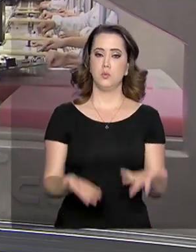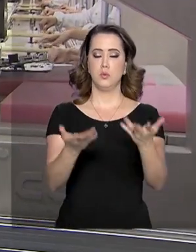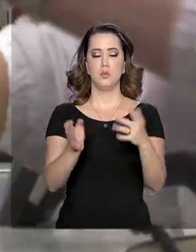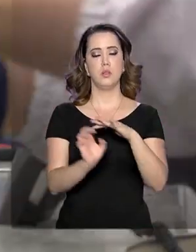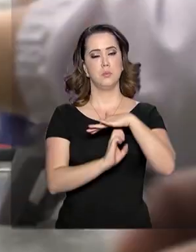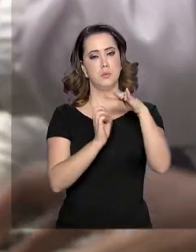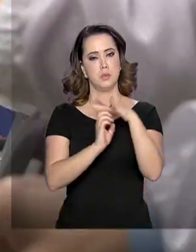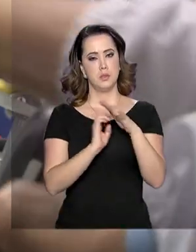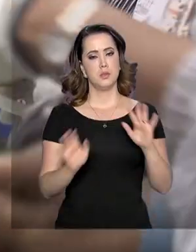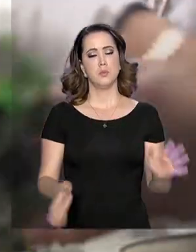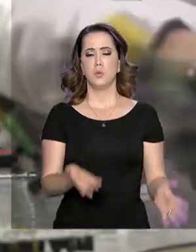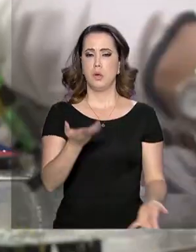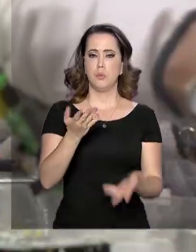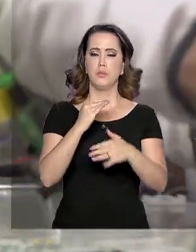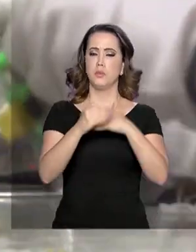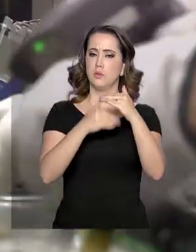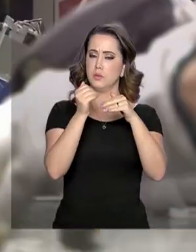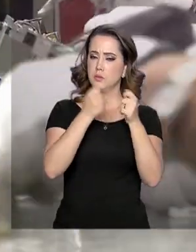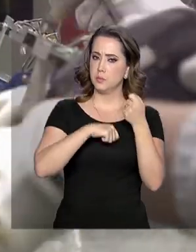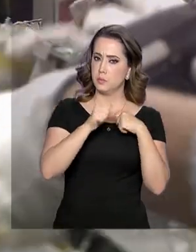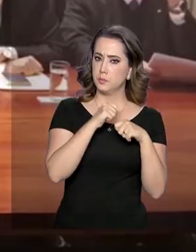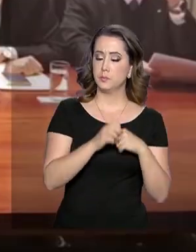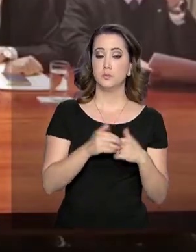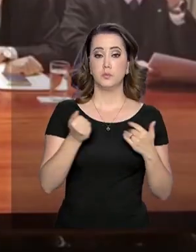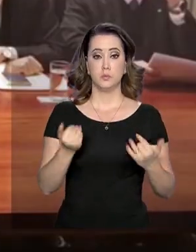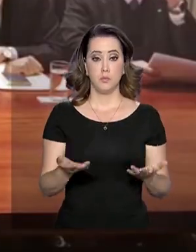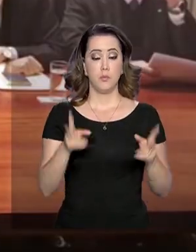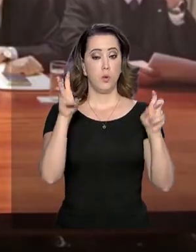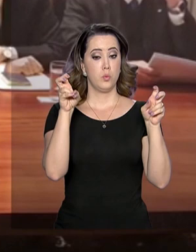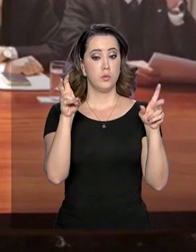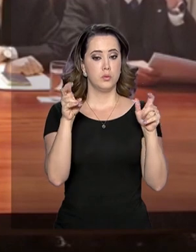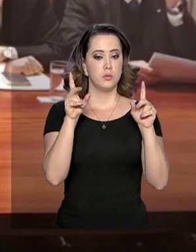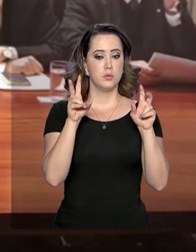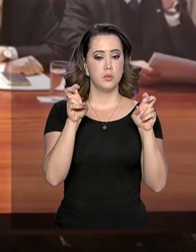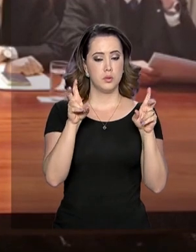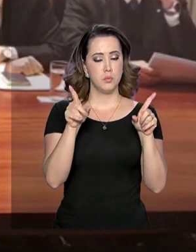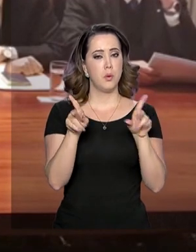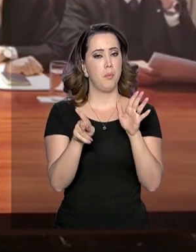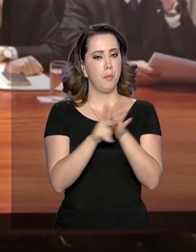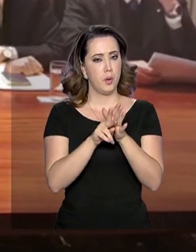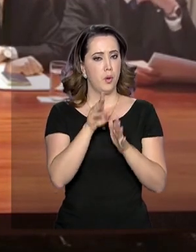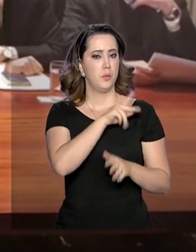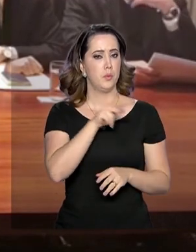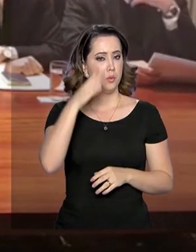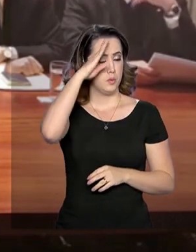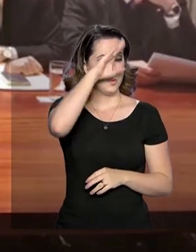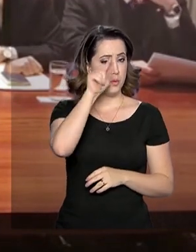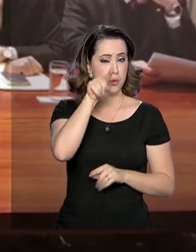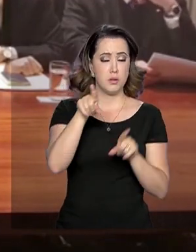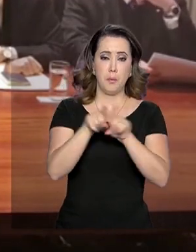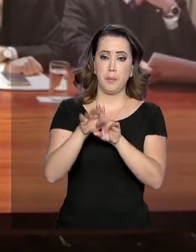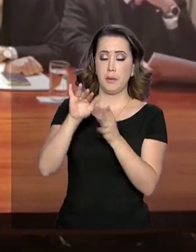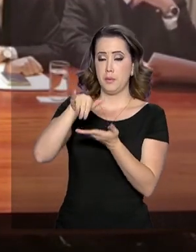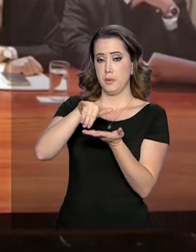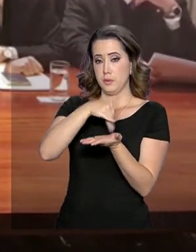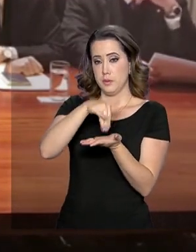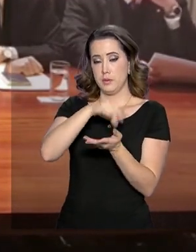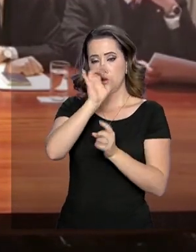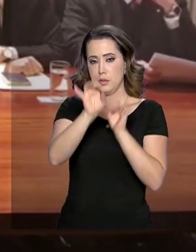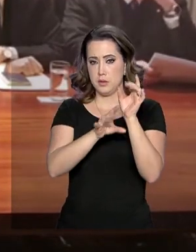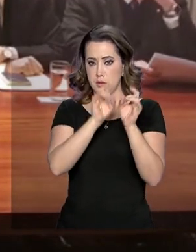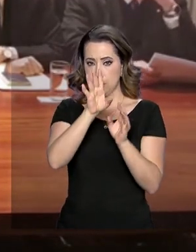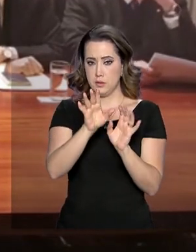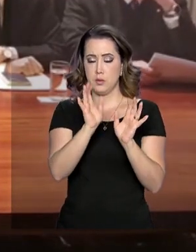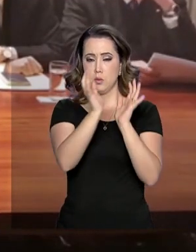privada e promover o crescimento econômico. O tema foi tratado pelo presidente Jair Bolsonaro e pelo secretário especial de